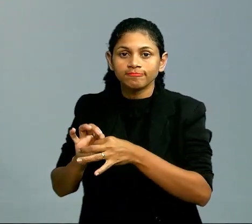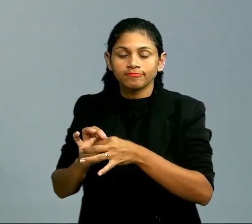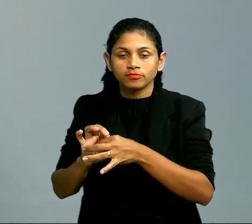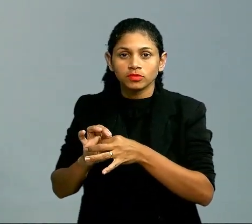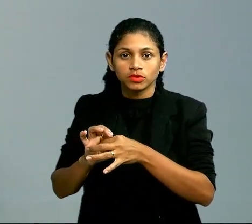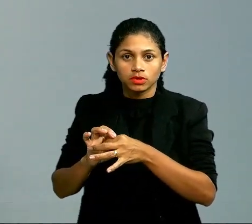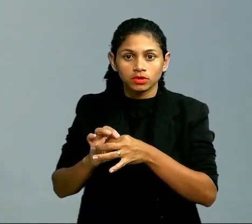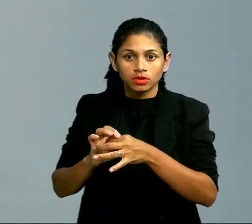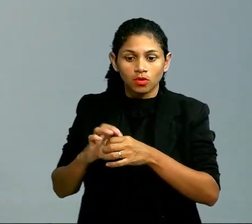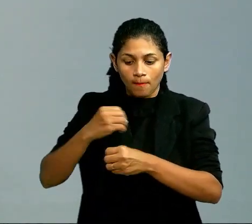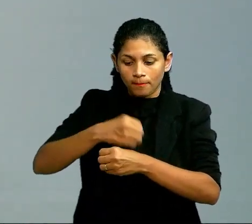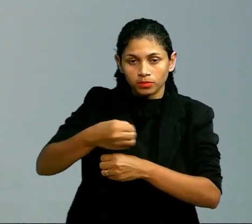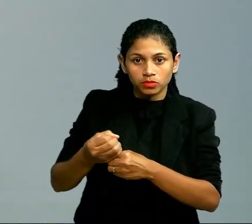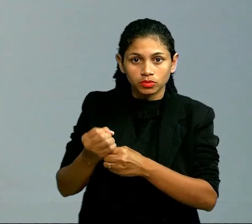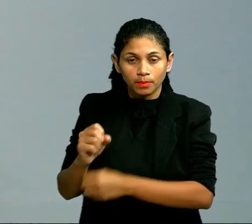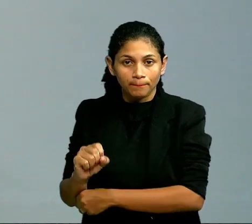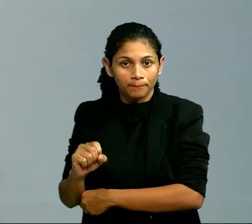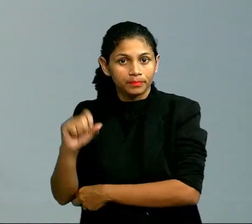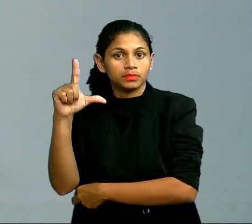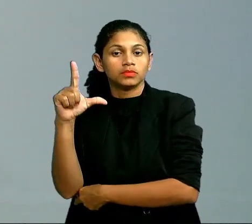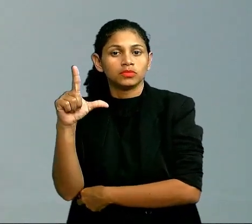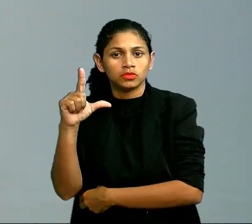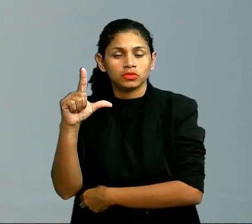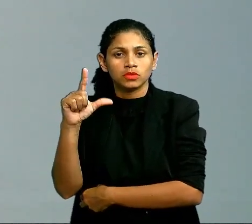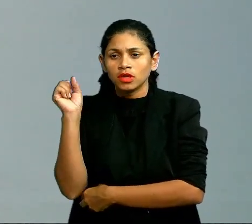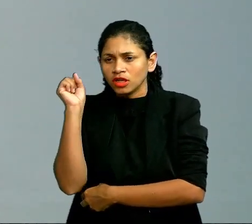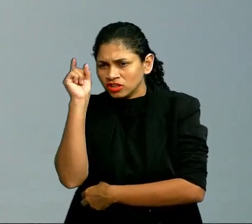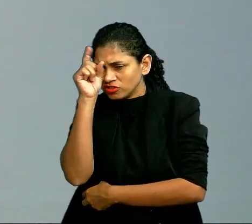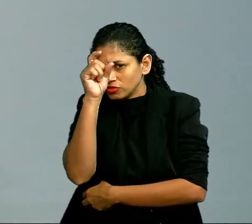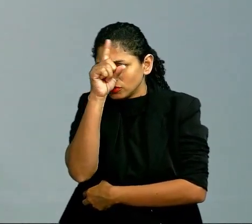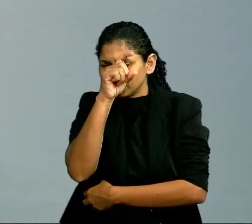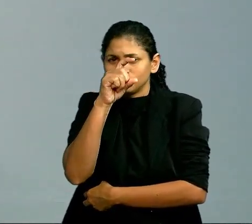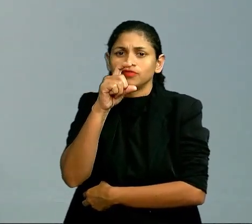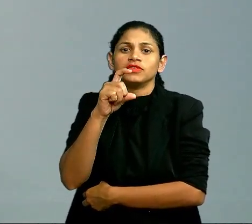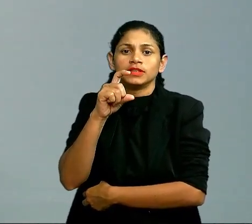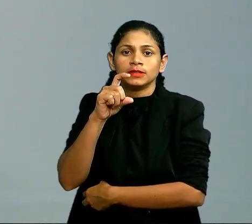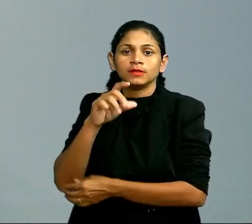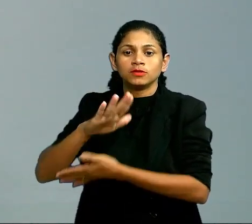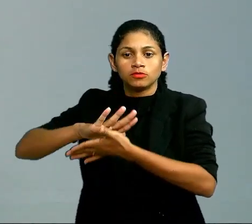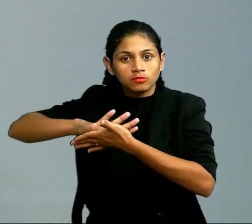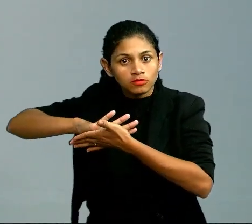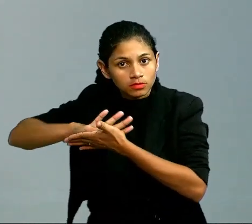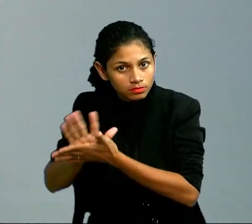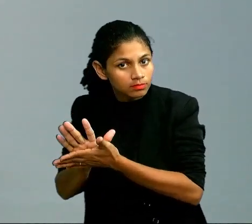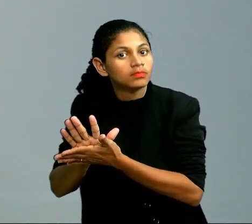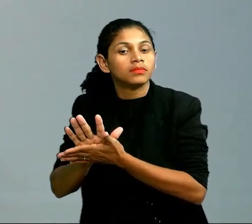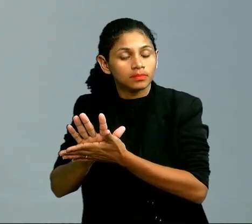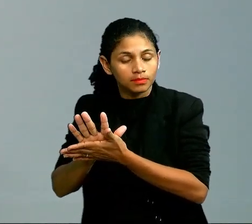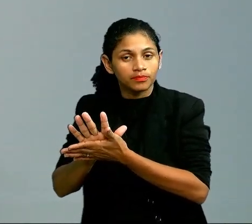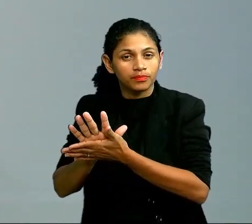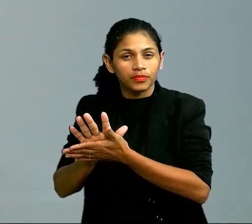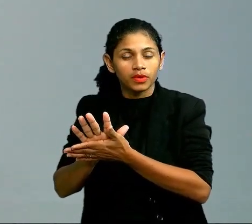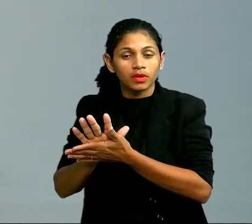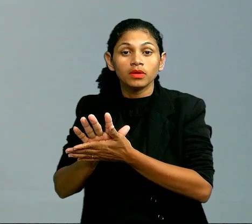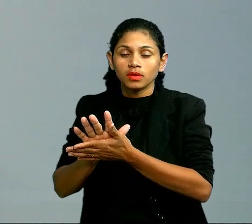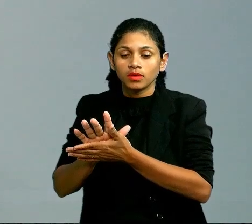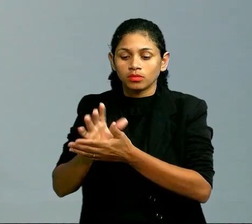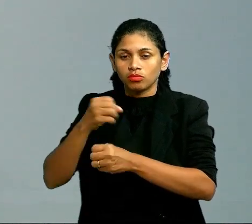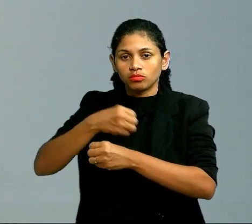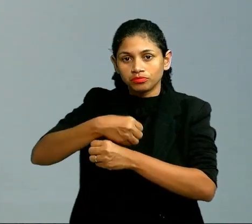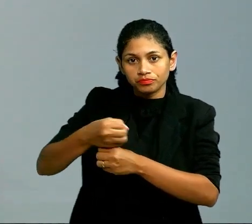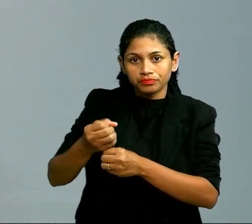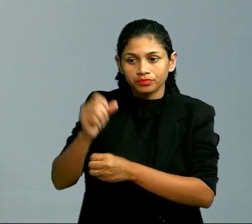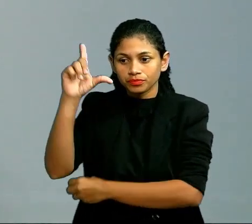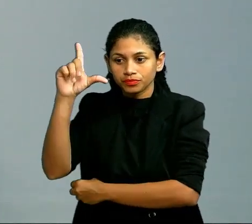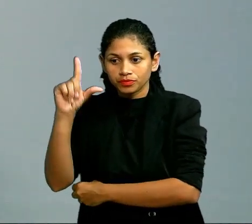são mais difíceis de serem removidas, porque nós temos ali um encadeamento muito grande, e moléculas menores são